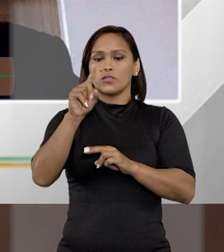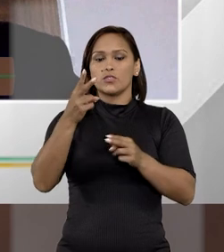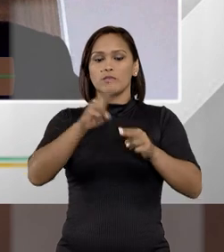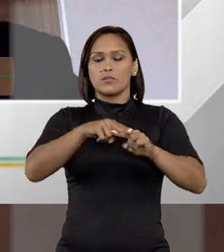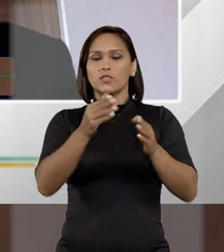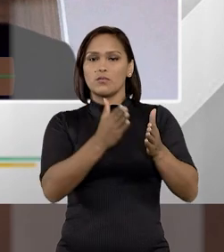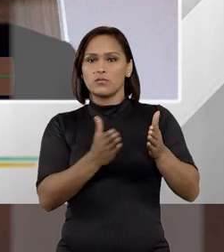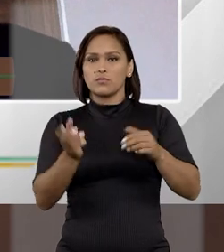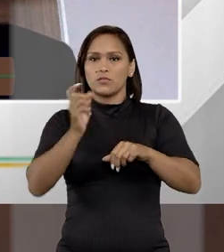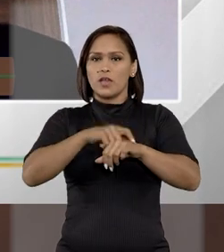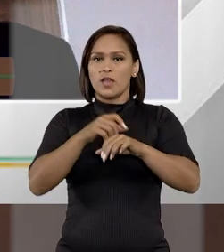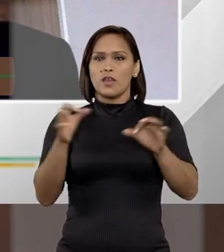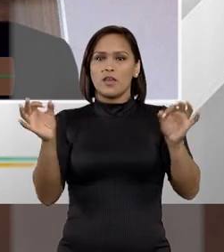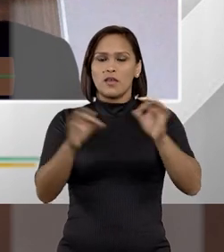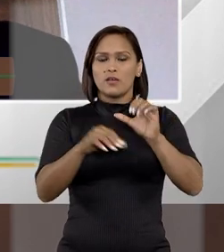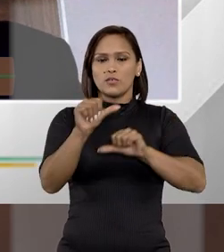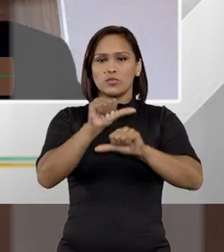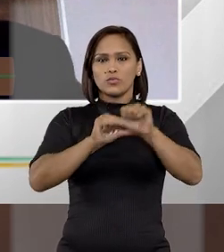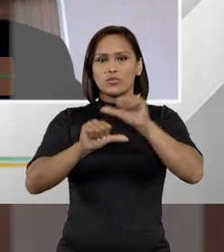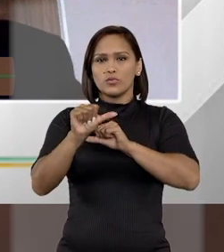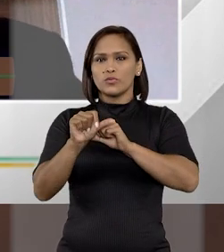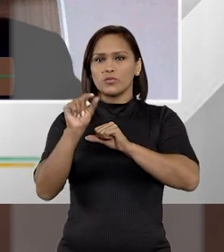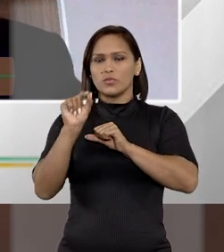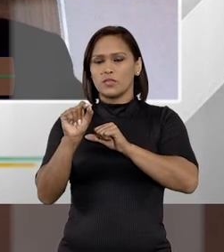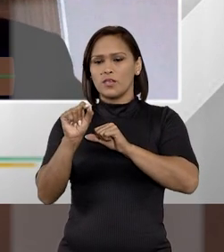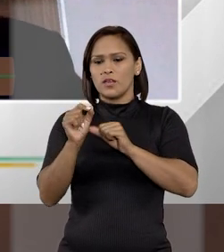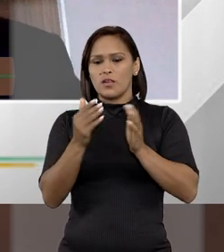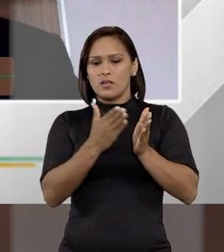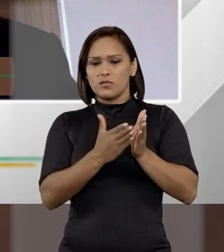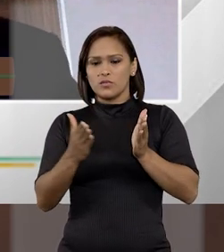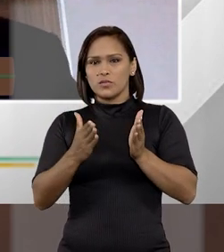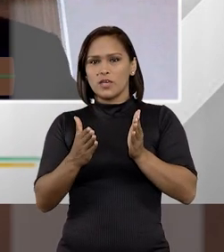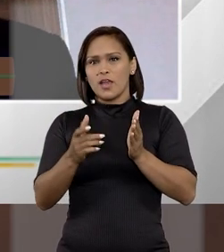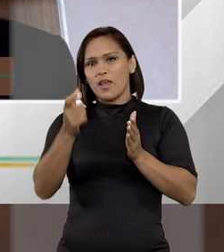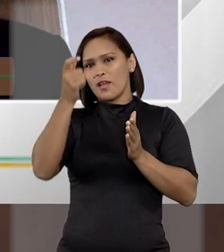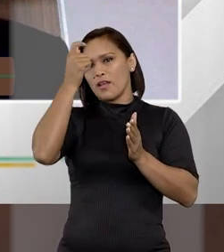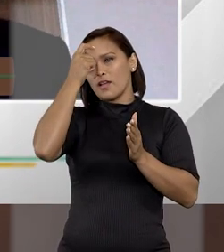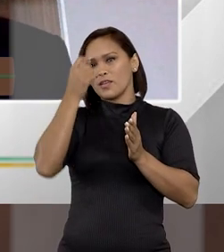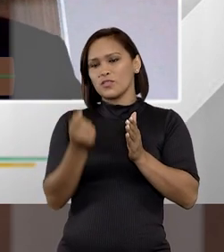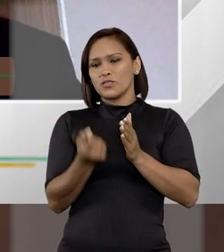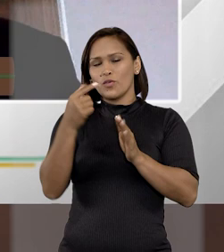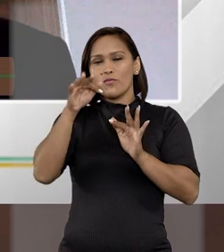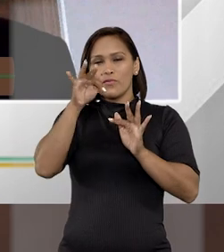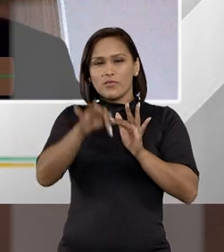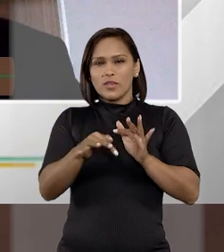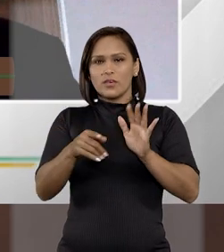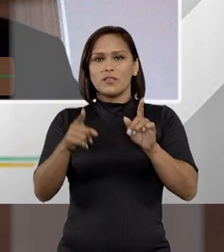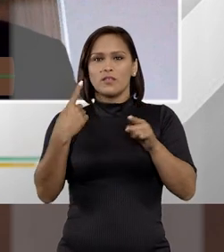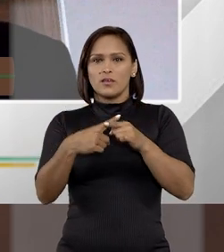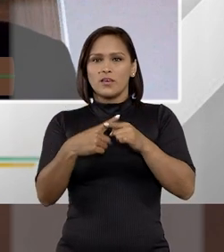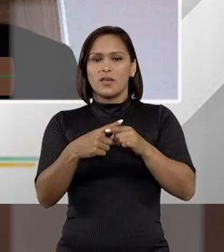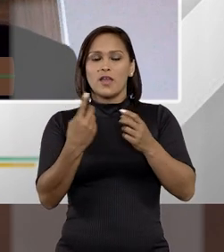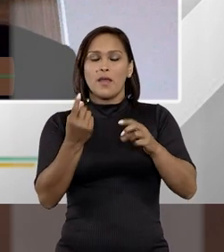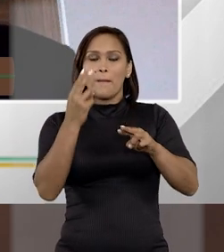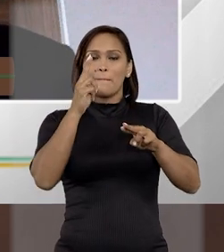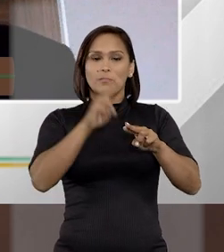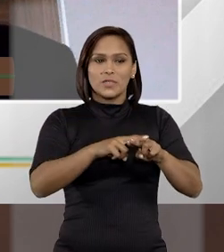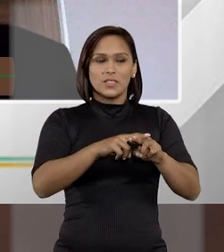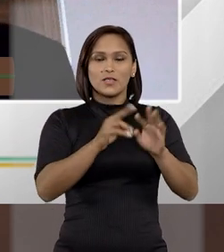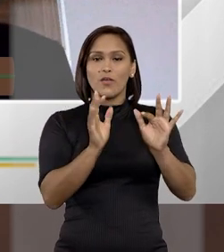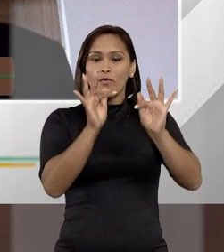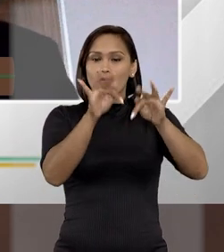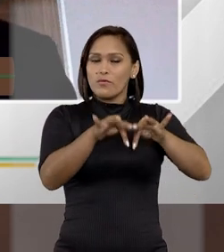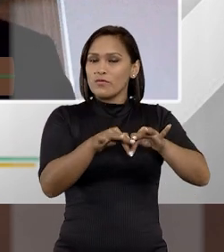a prisão preventiva agora, ela acaba se tornando a extrema rácio da última rácio, vamos dizer assim, a prisão seria